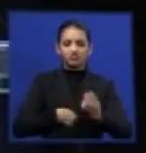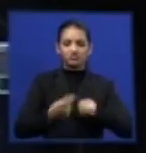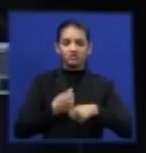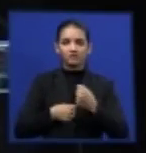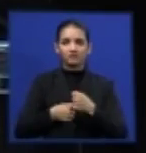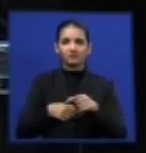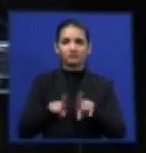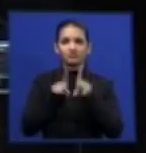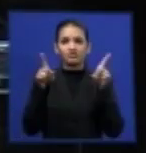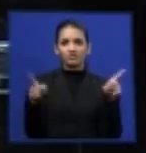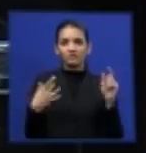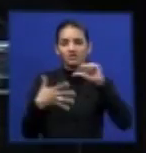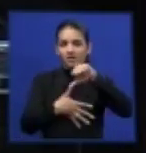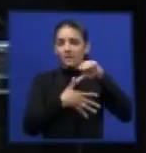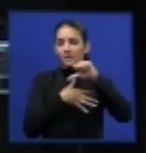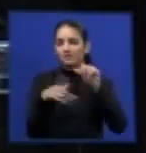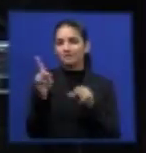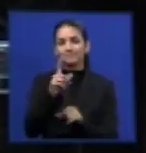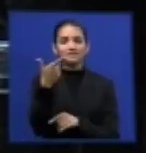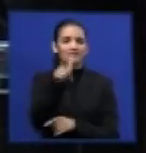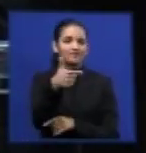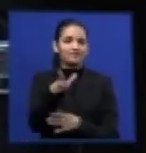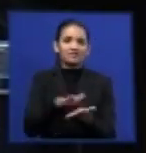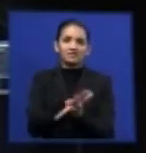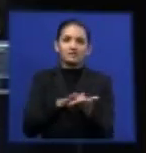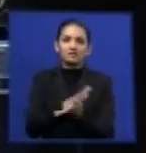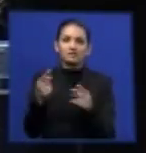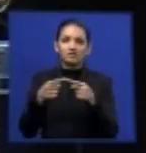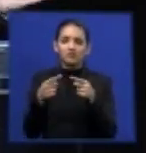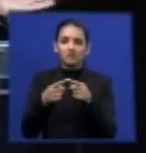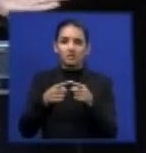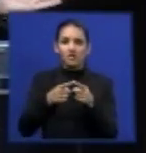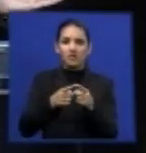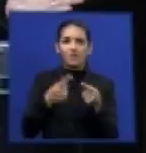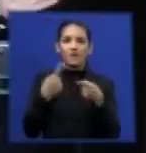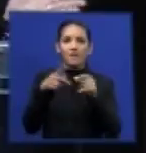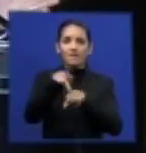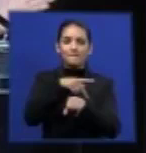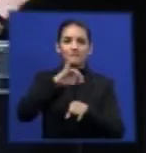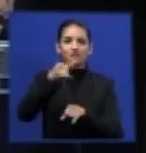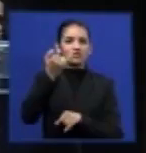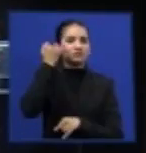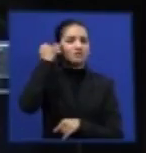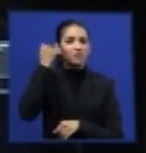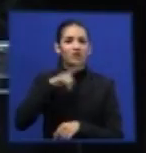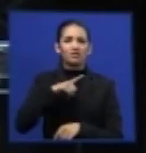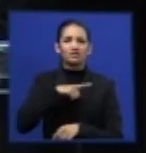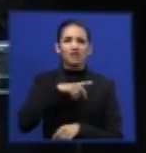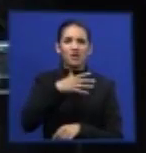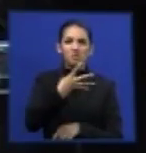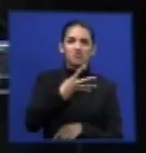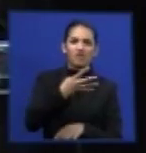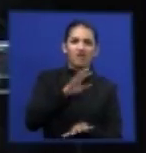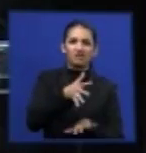a Kyoto. E nem vai aderir. Japão, que talvez tenha 4, 5 bilhões